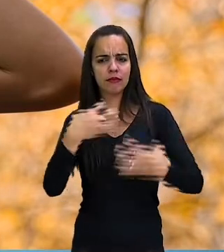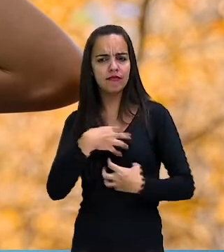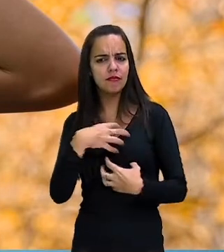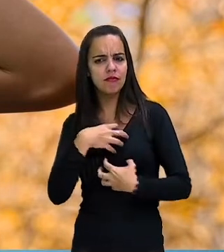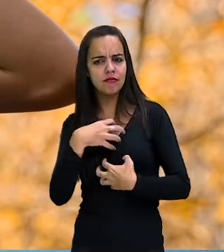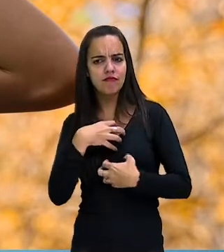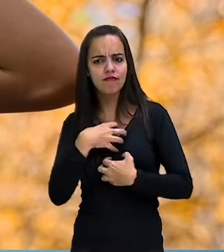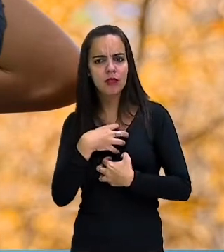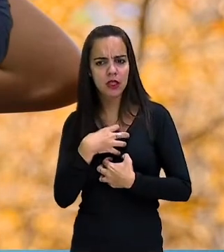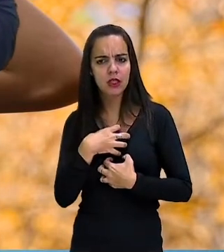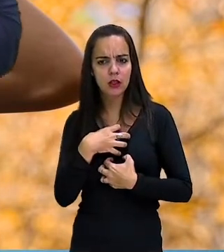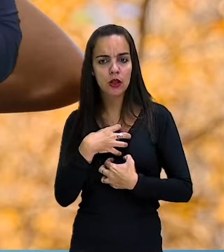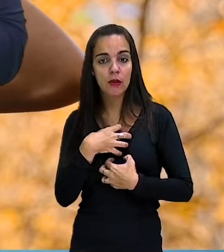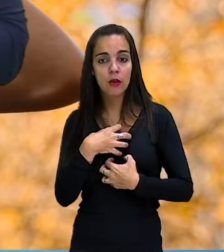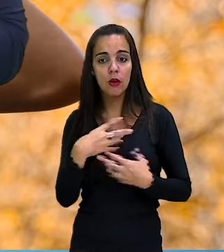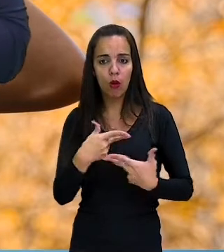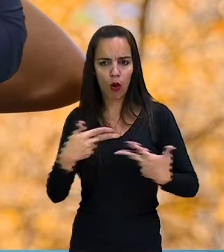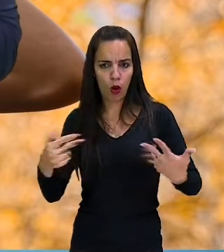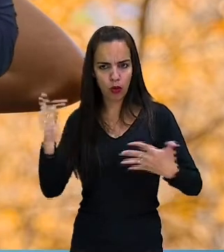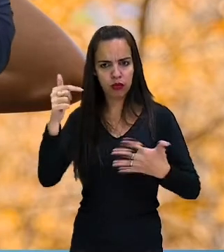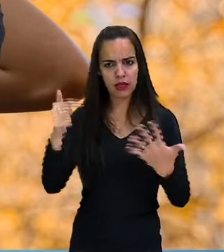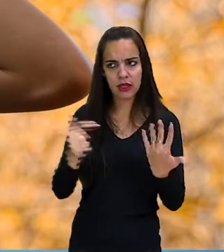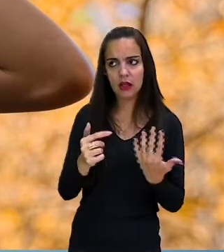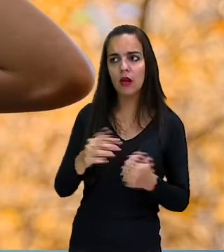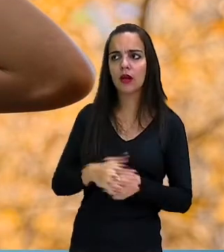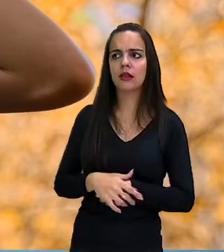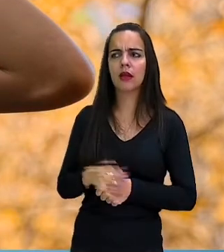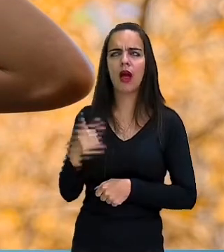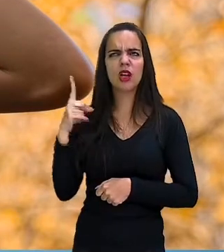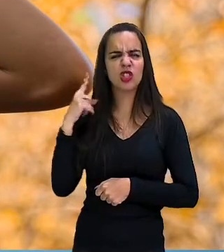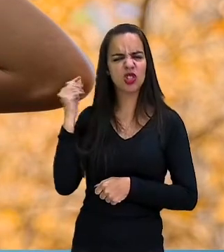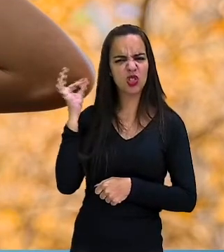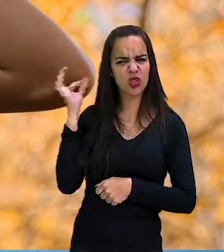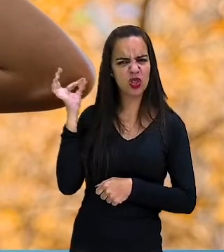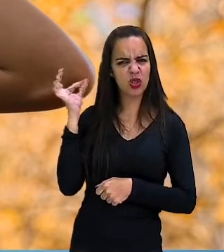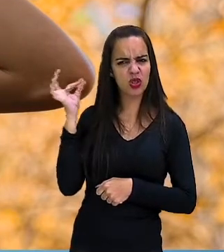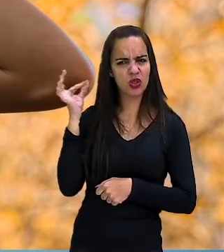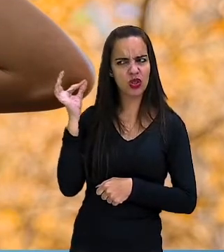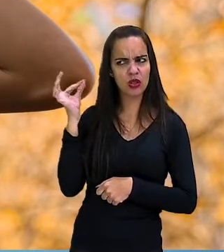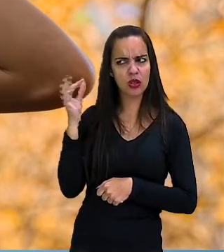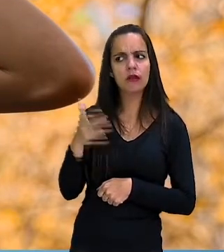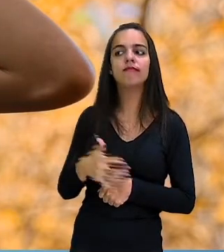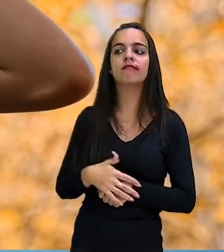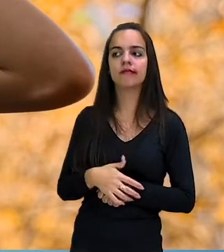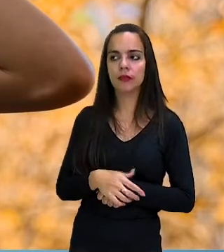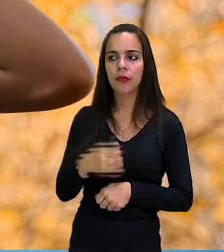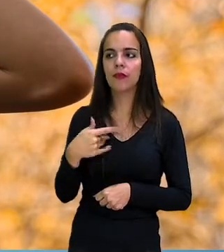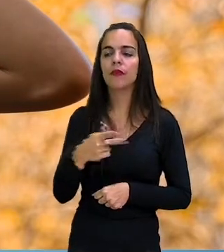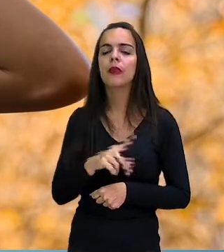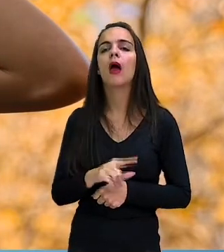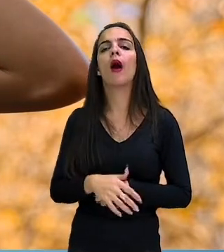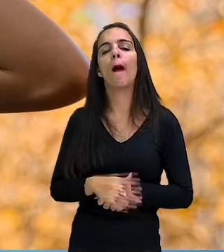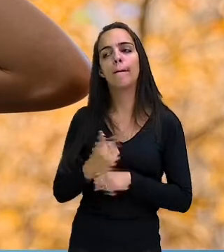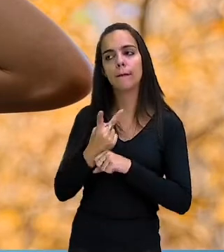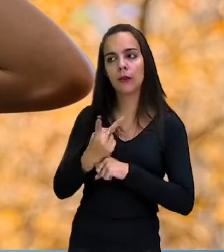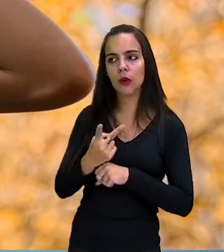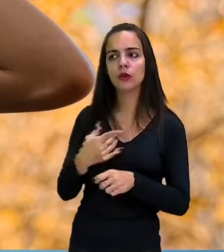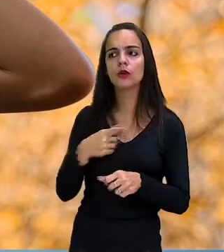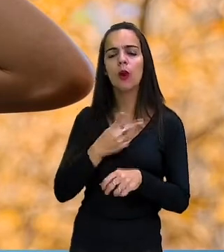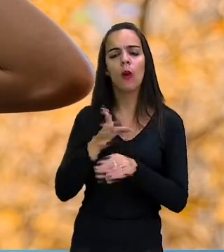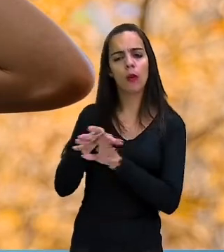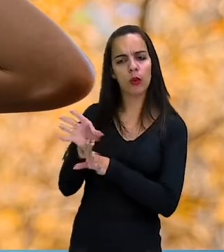problemas da sua audição, ok? Então, o should, ele entra aí dessa forma, com um